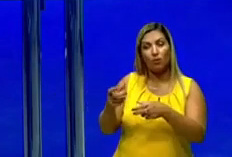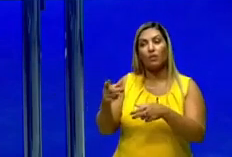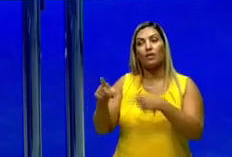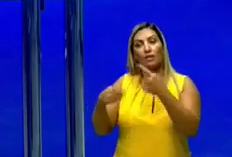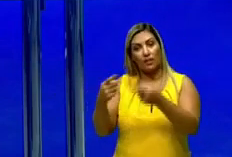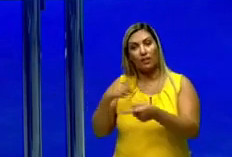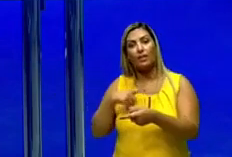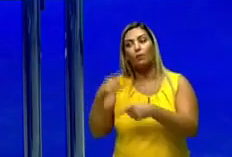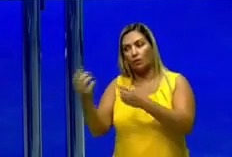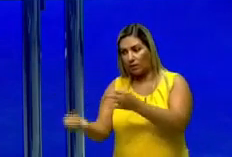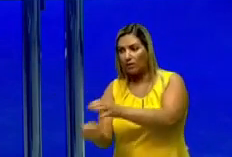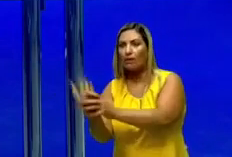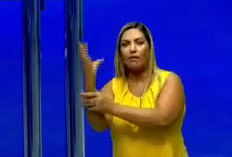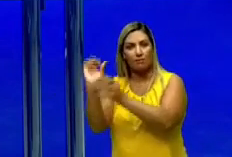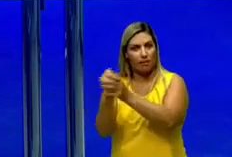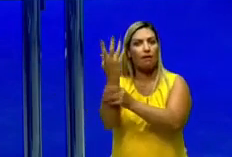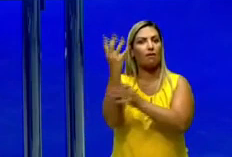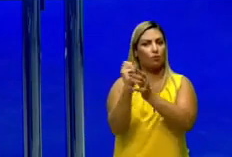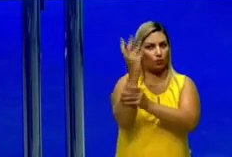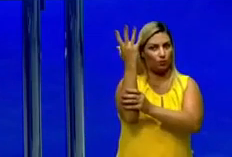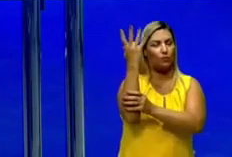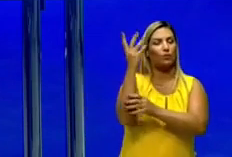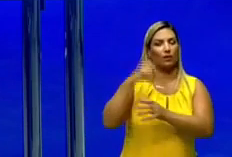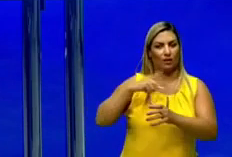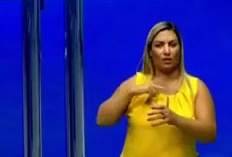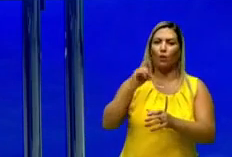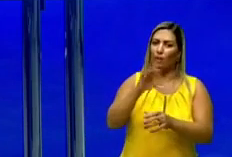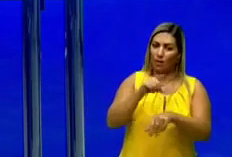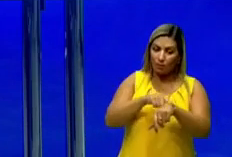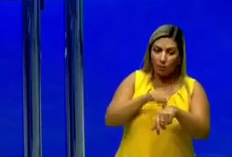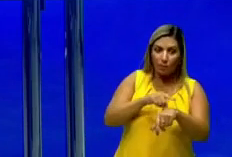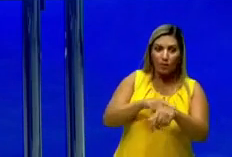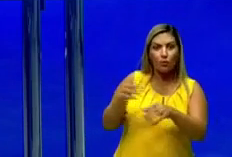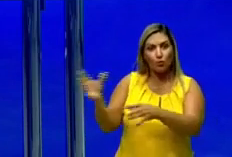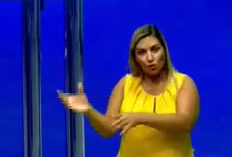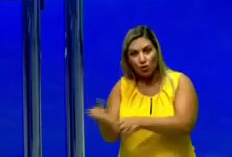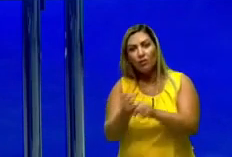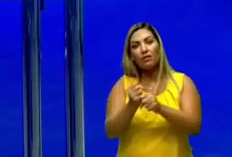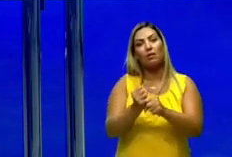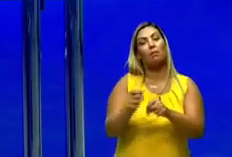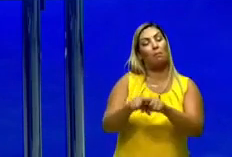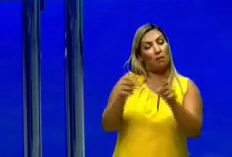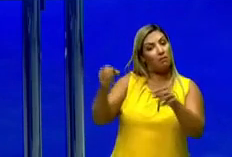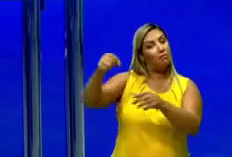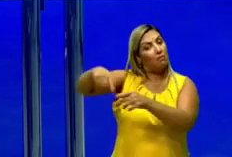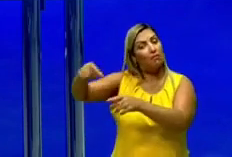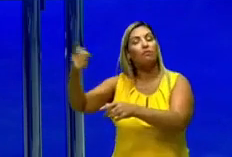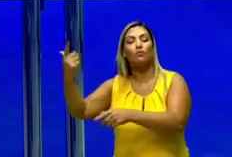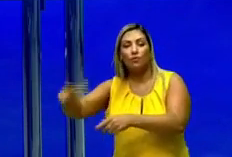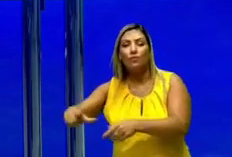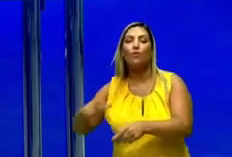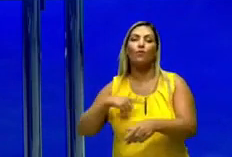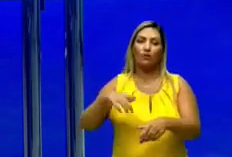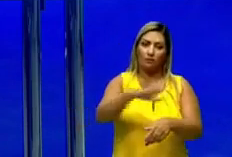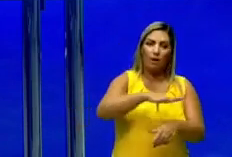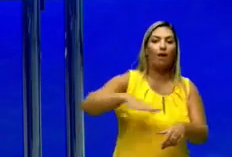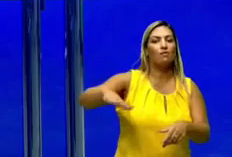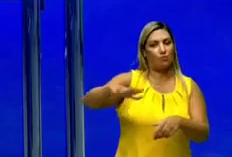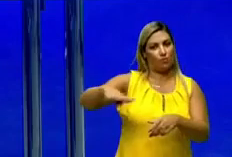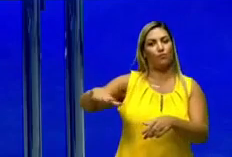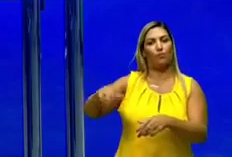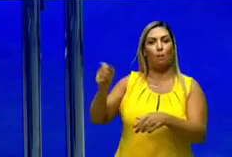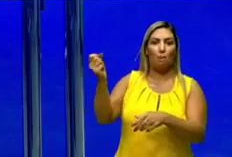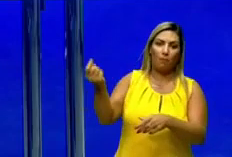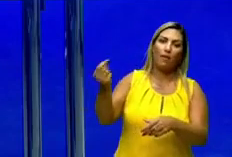isso, tem vegetação crescendo. Então você vai, em cada momento, retirando a vegetação de um determinado espaço, tá?